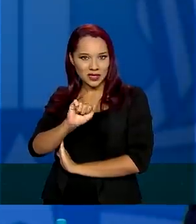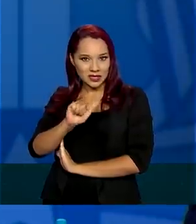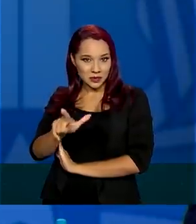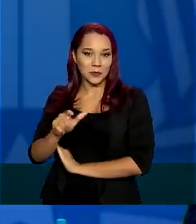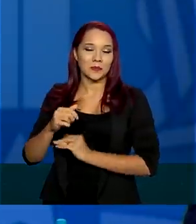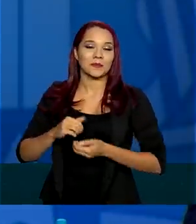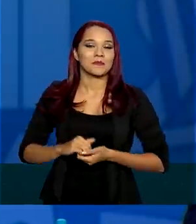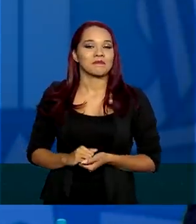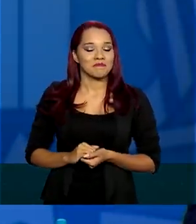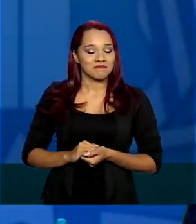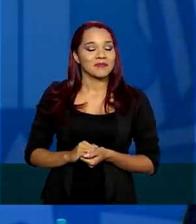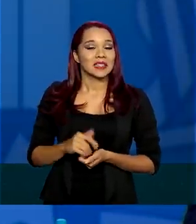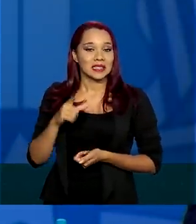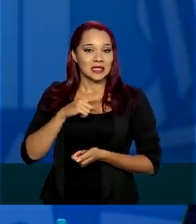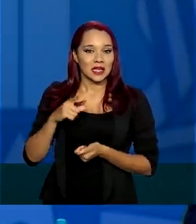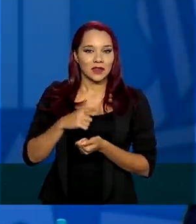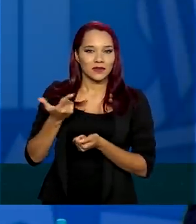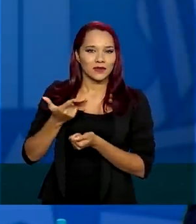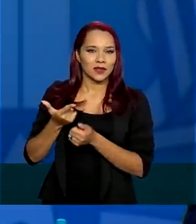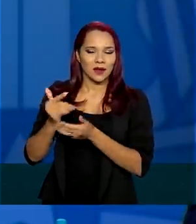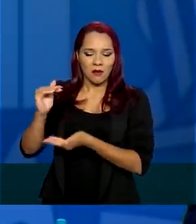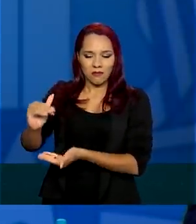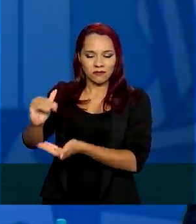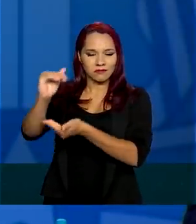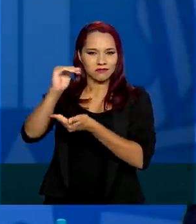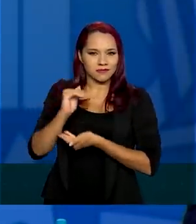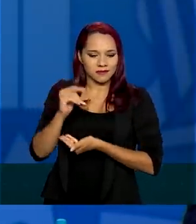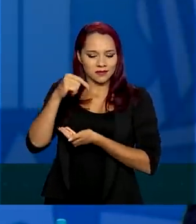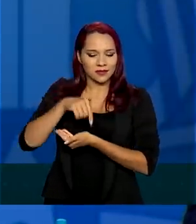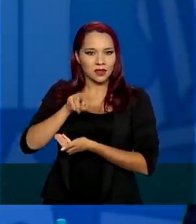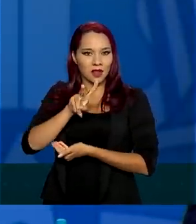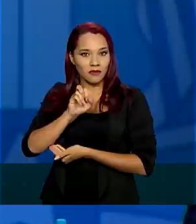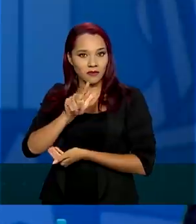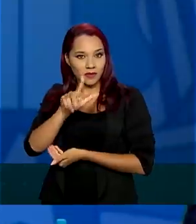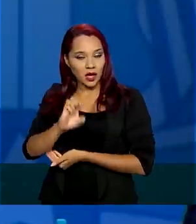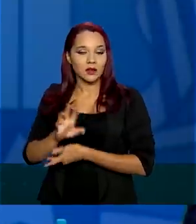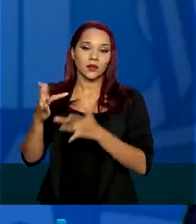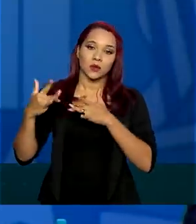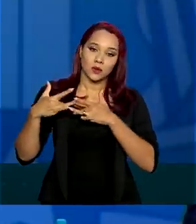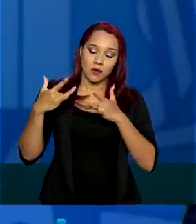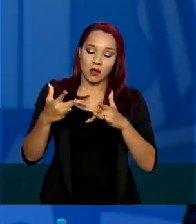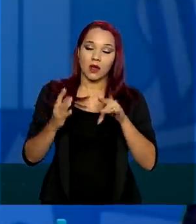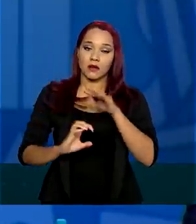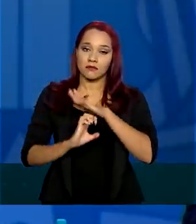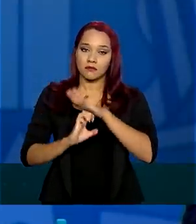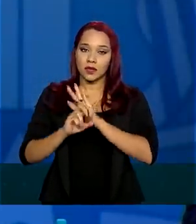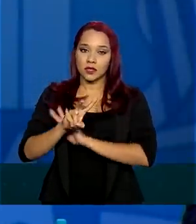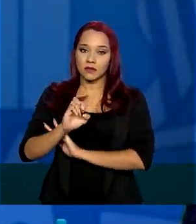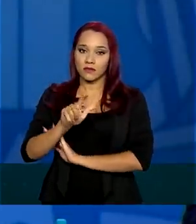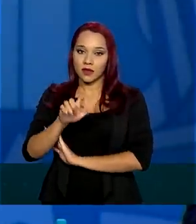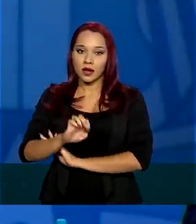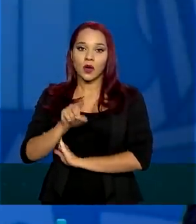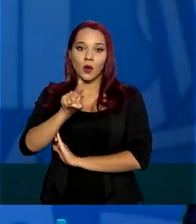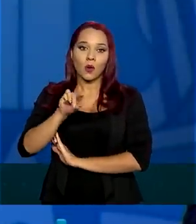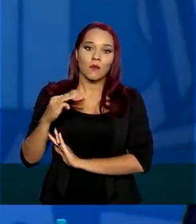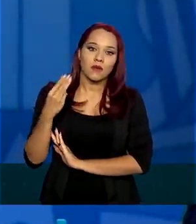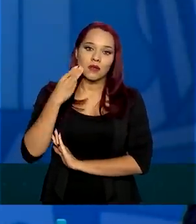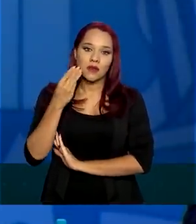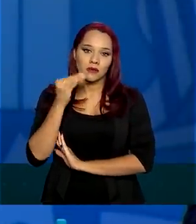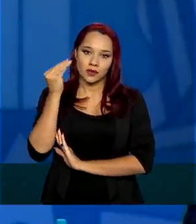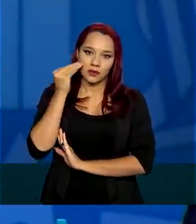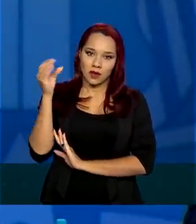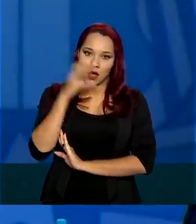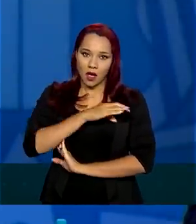Recebemos uma remessa de itens, de equipamentos da Vale, doados pela Vale, de um milhão de testes rápidos,